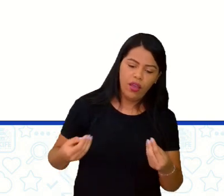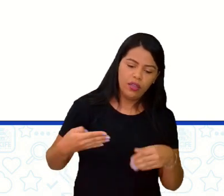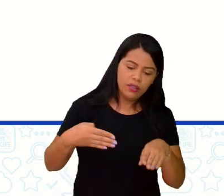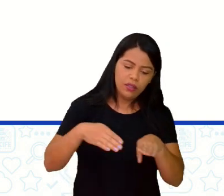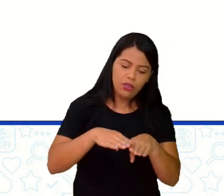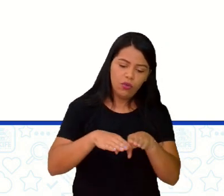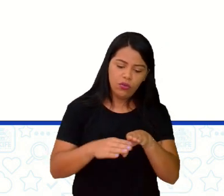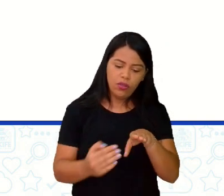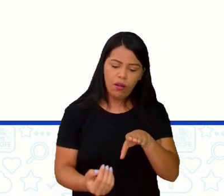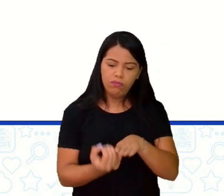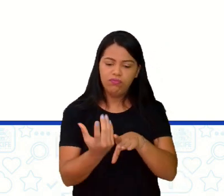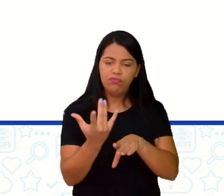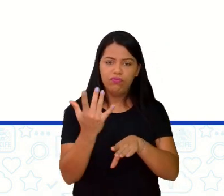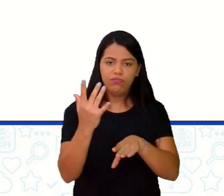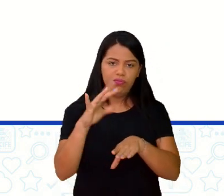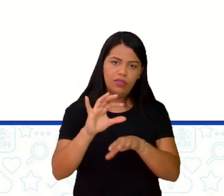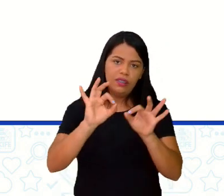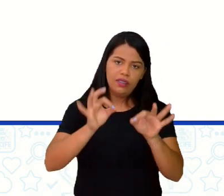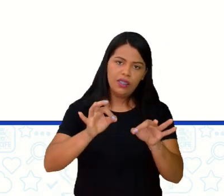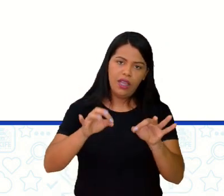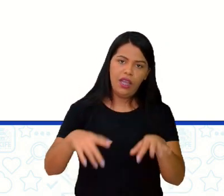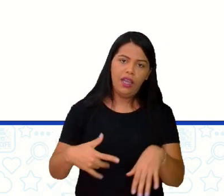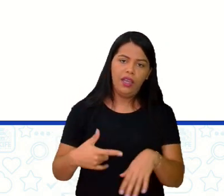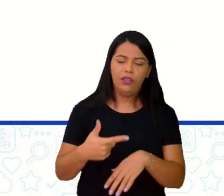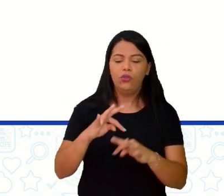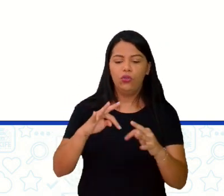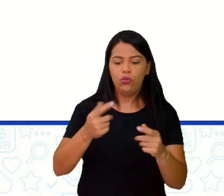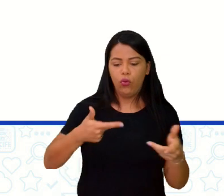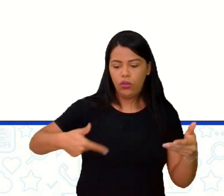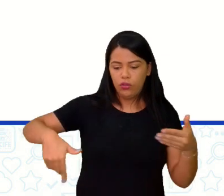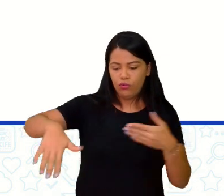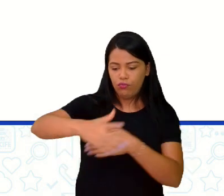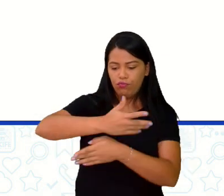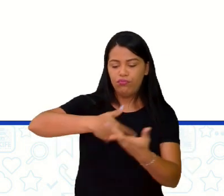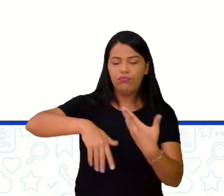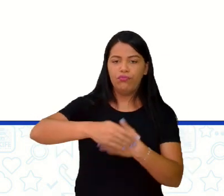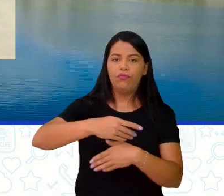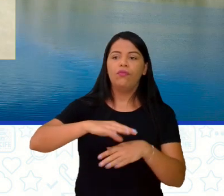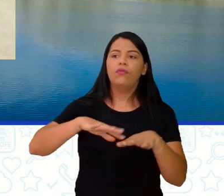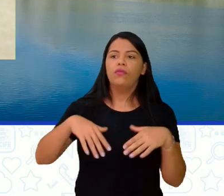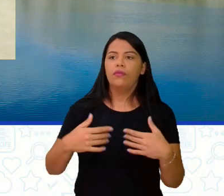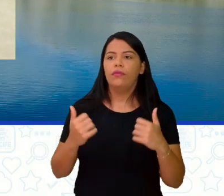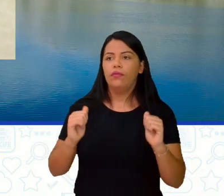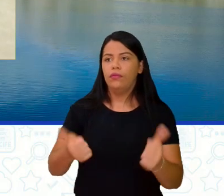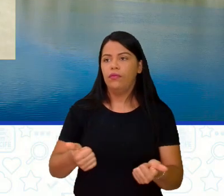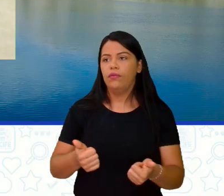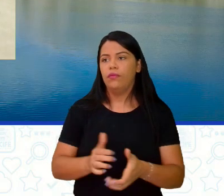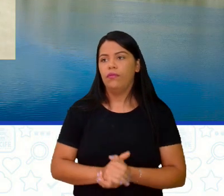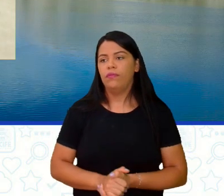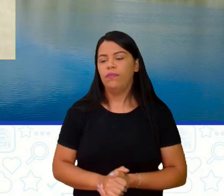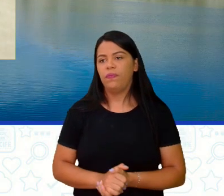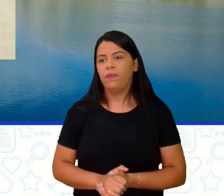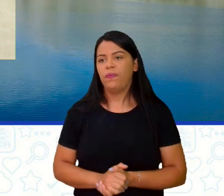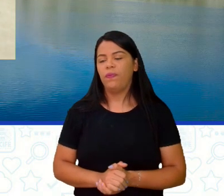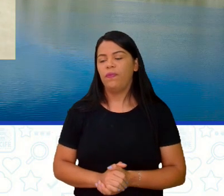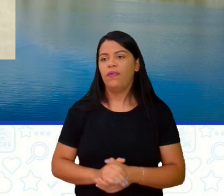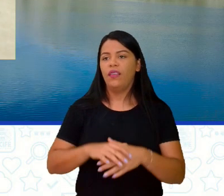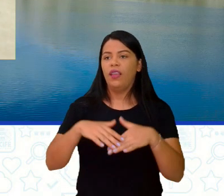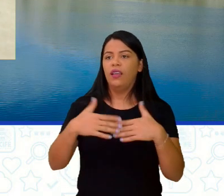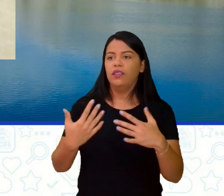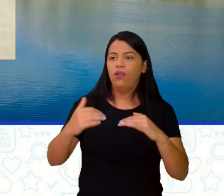placas tectônicas que estão ali envolvidas. Beleza? Tranquilidade. Então, o